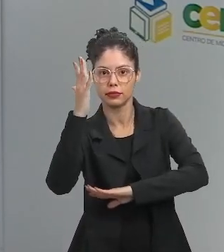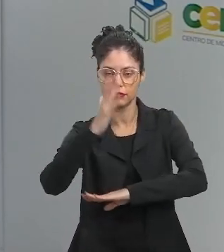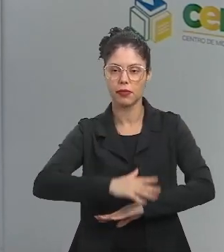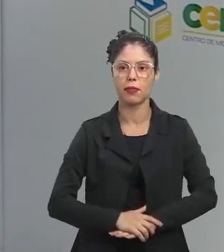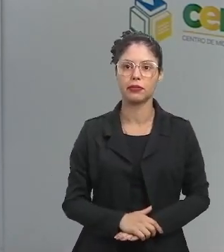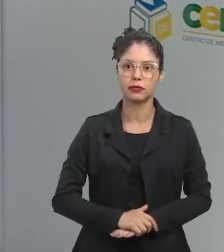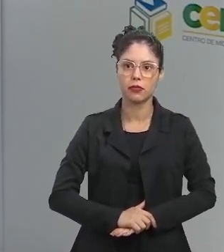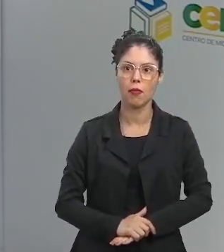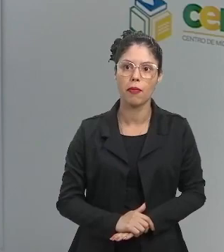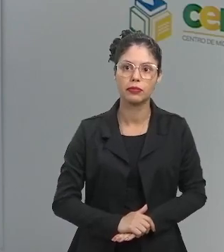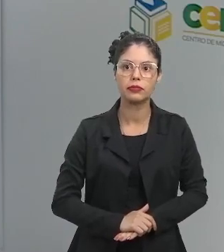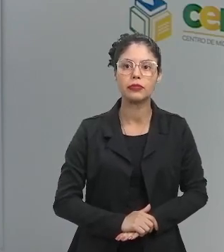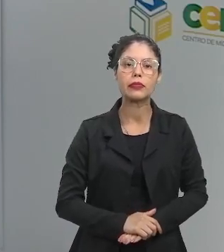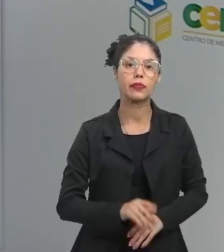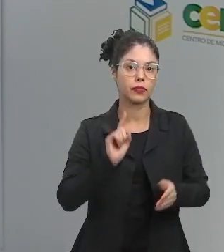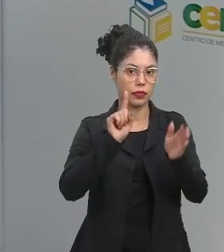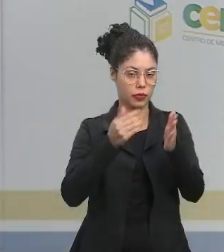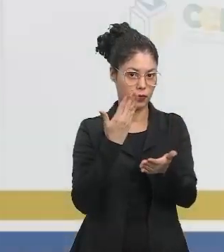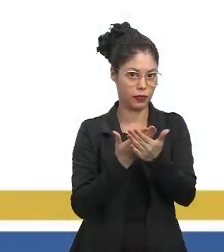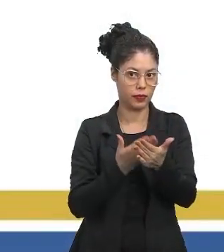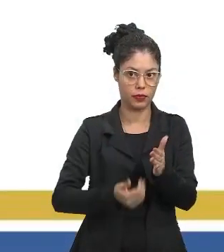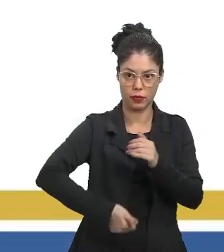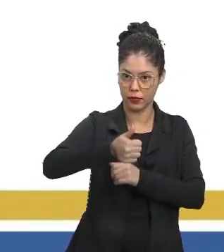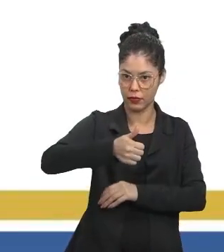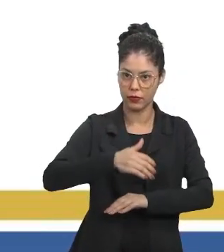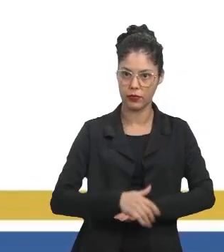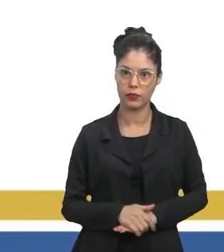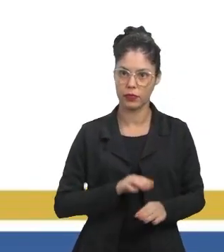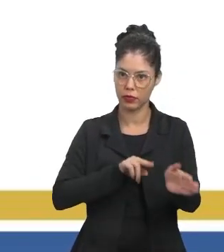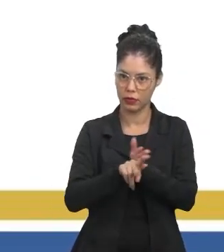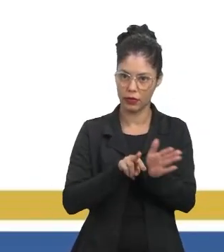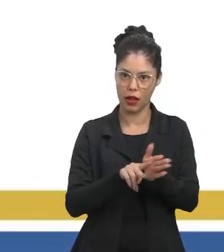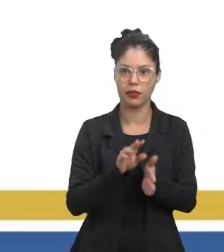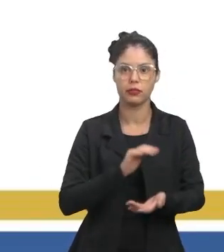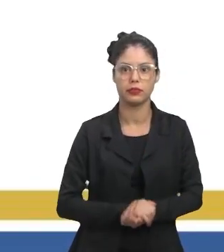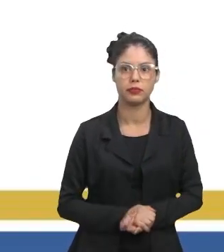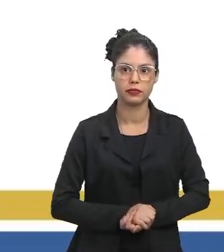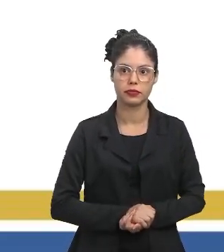ambientais. Essa é a nossa aula 1. Não esqueça, isso é biologia.